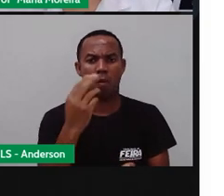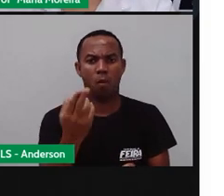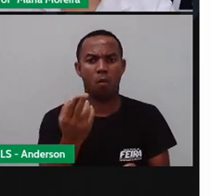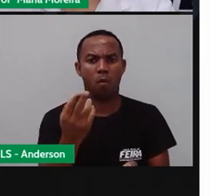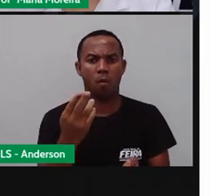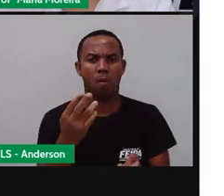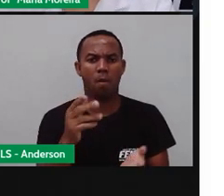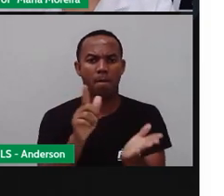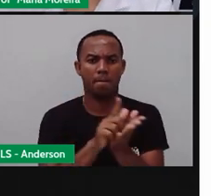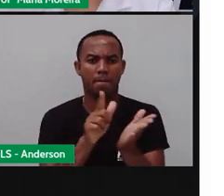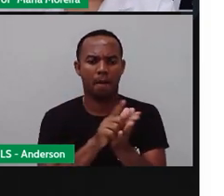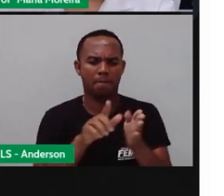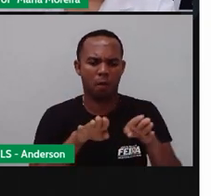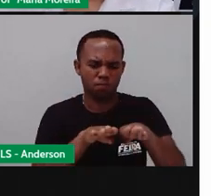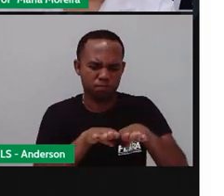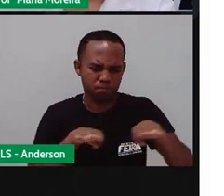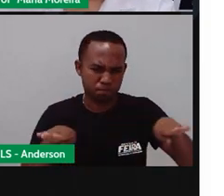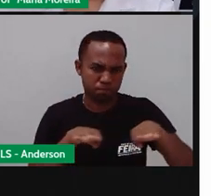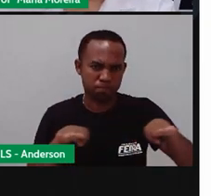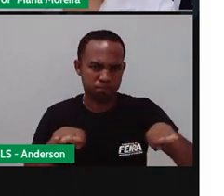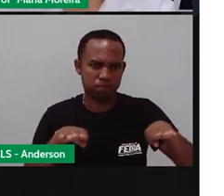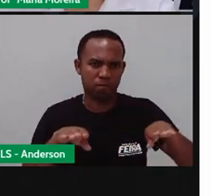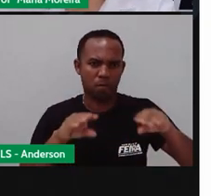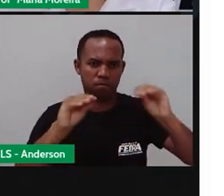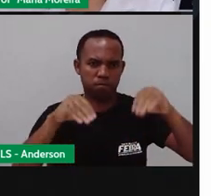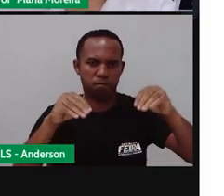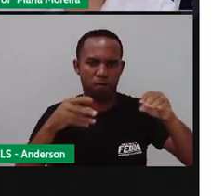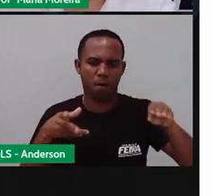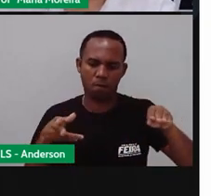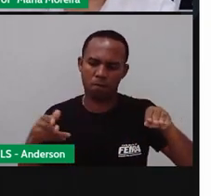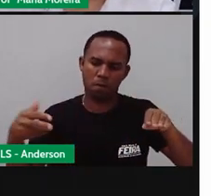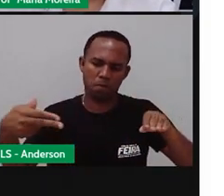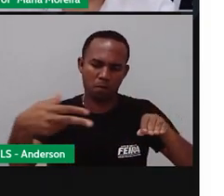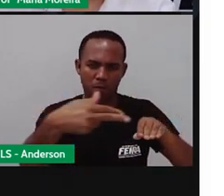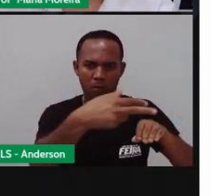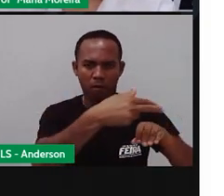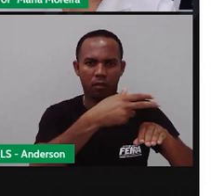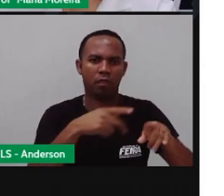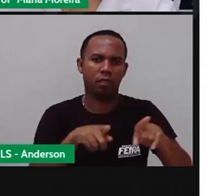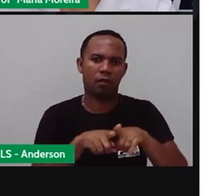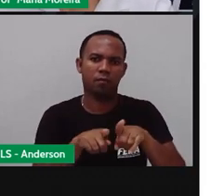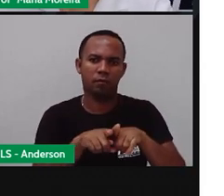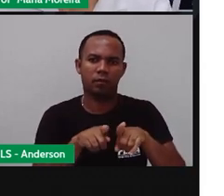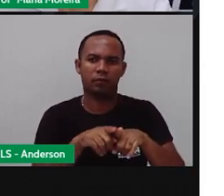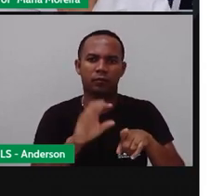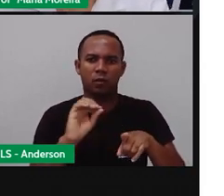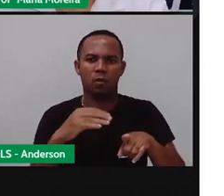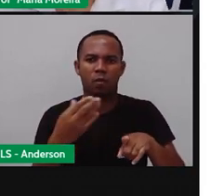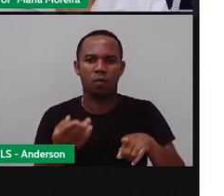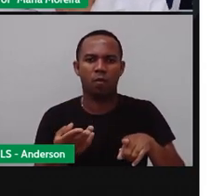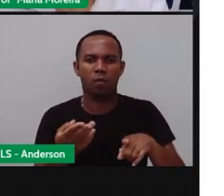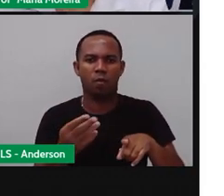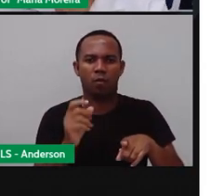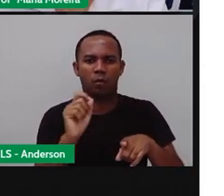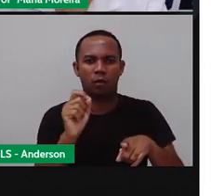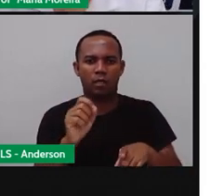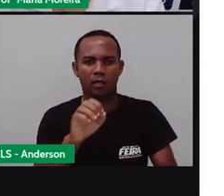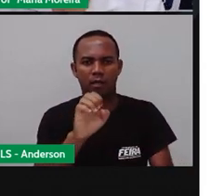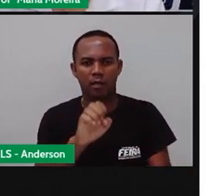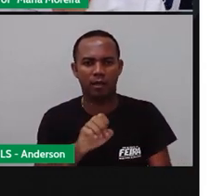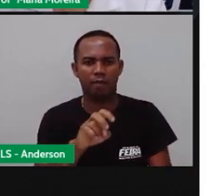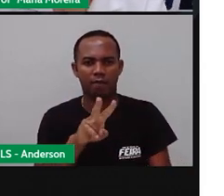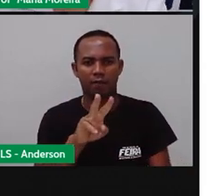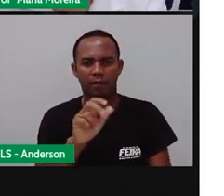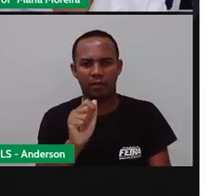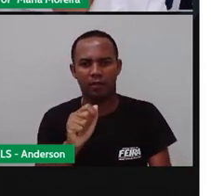papelão Uma caixa, por exemplo, de papelão Você pode utilizar como base Ou o EVA, que é o emborrachado Que vocês